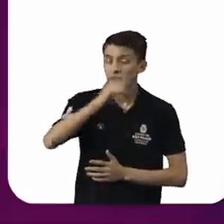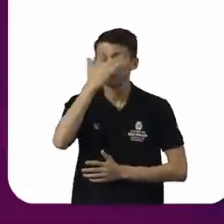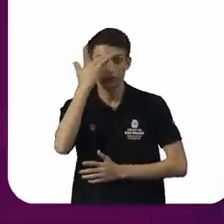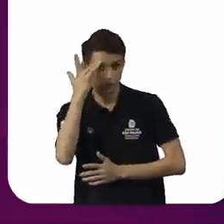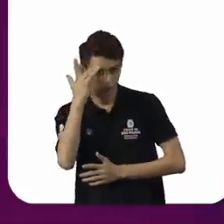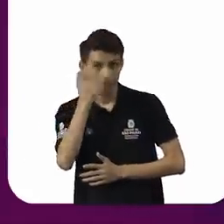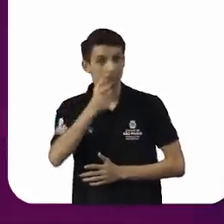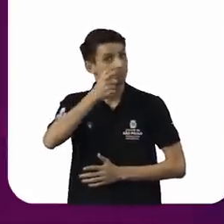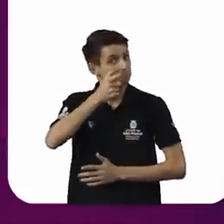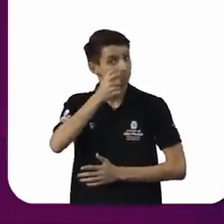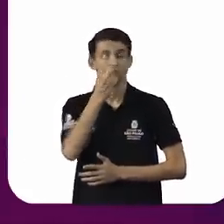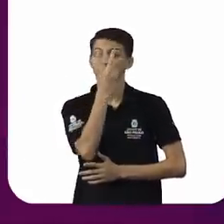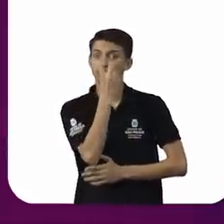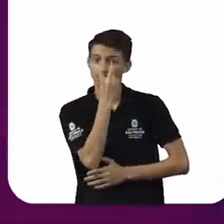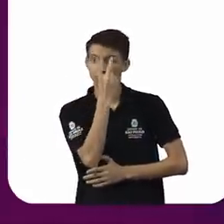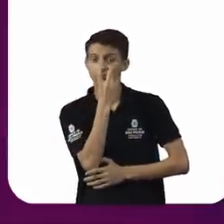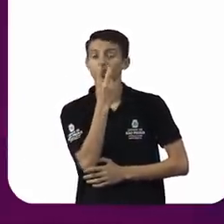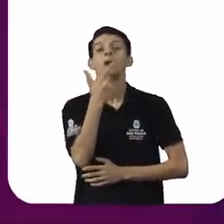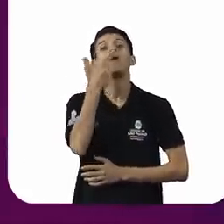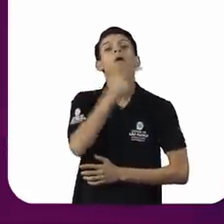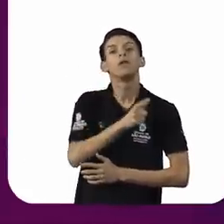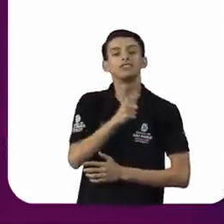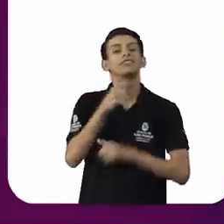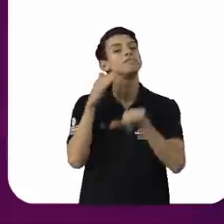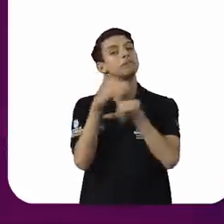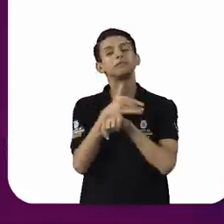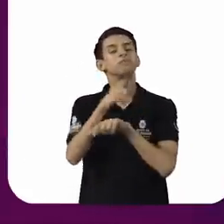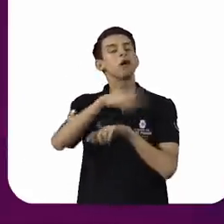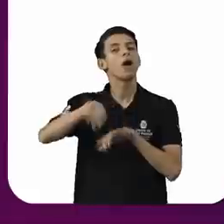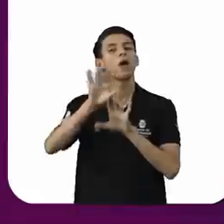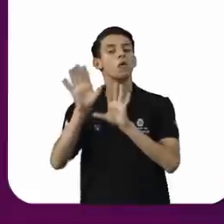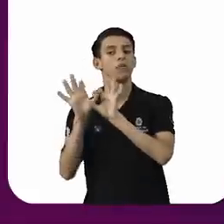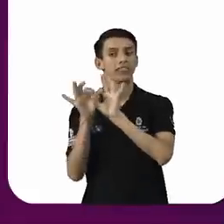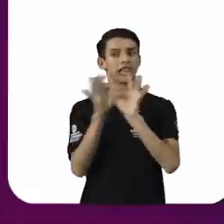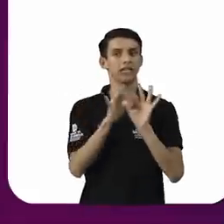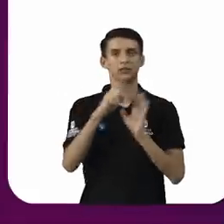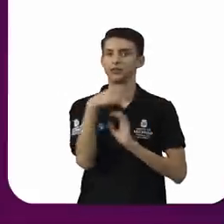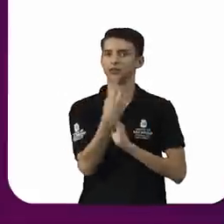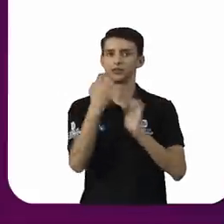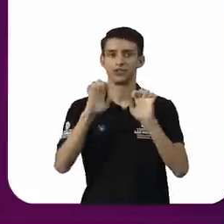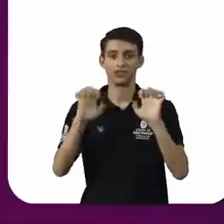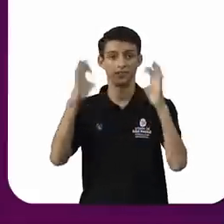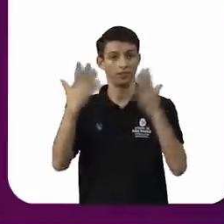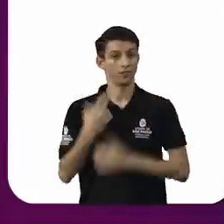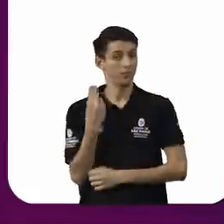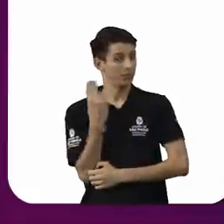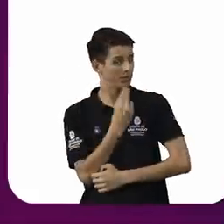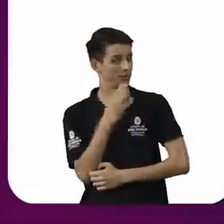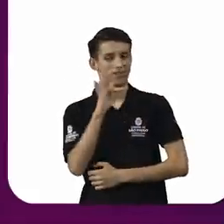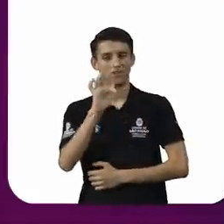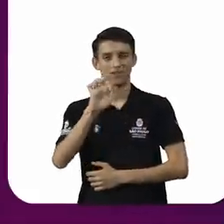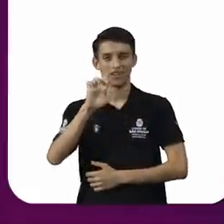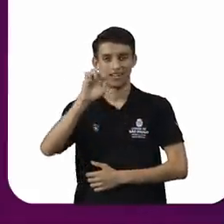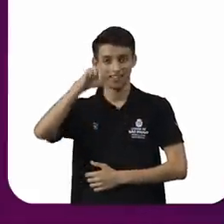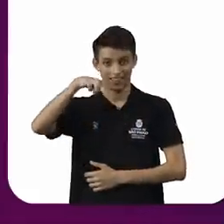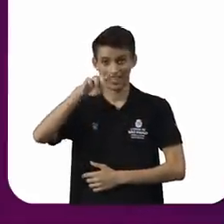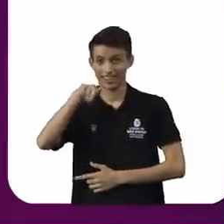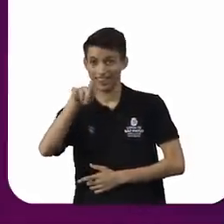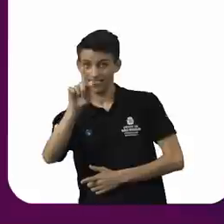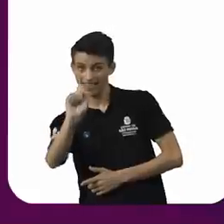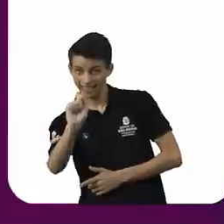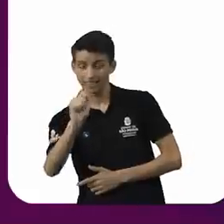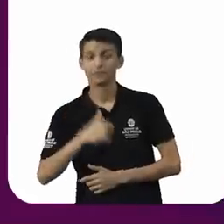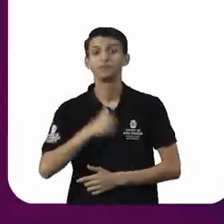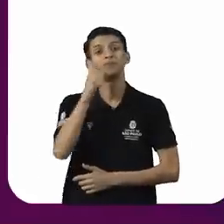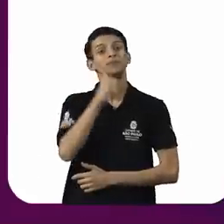com baixa visão também tenha acesso ao contexto do nosso evento. Meu nome é Fernanda, eu sou uma mulher